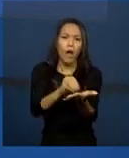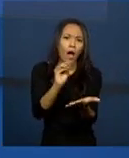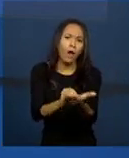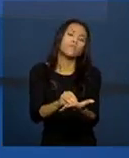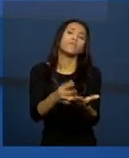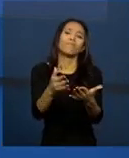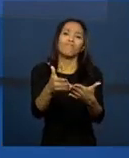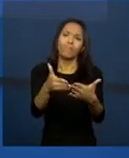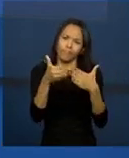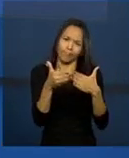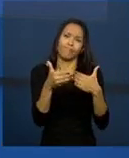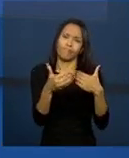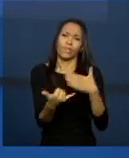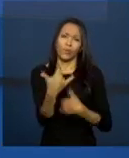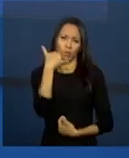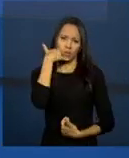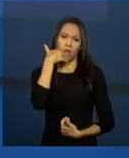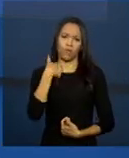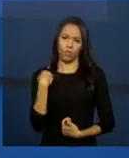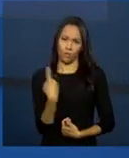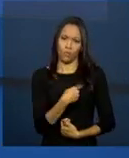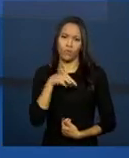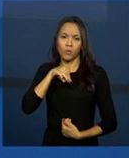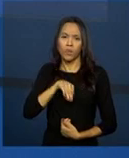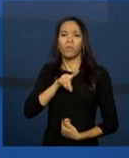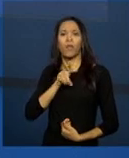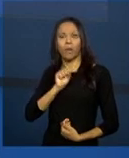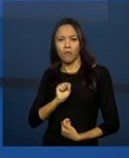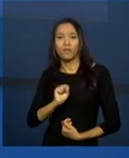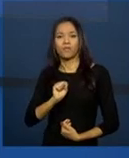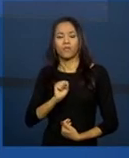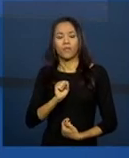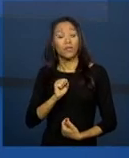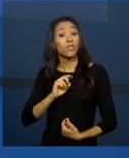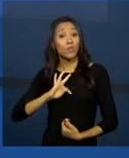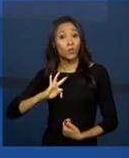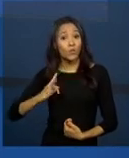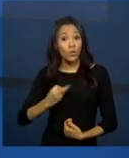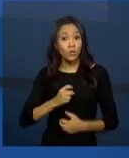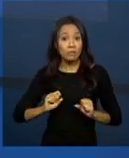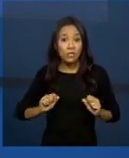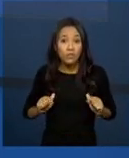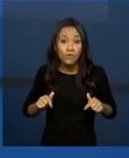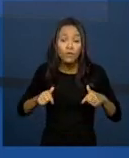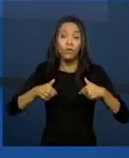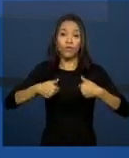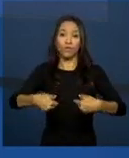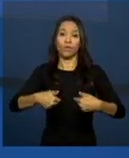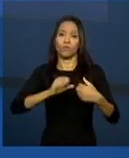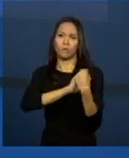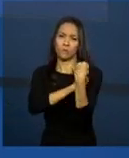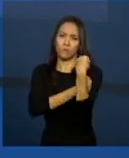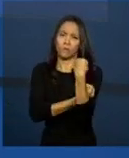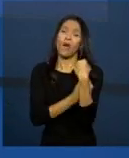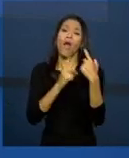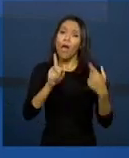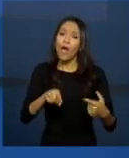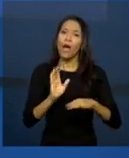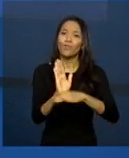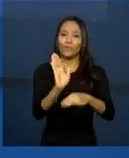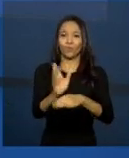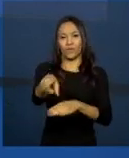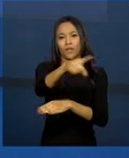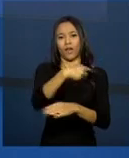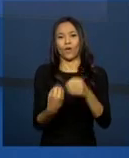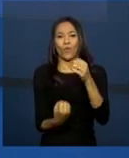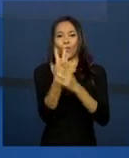entre em contato conosco. Eu acho que todo o nosso esforço é no sentido de construir instrumentos, ferramentas que